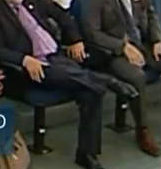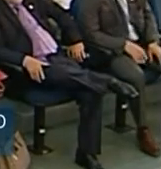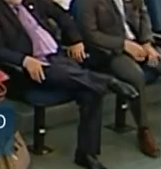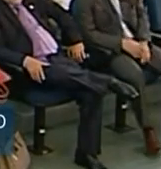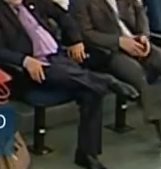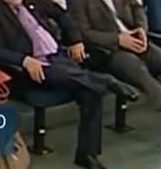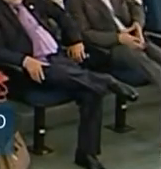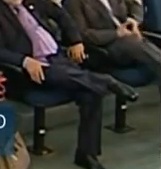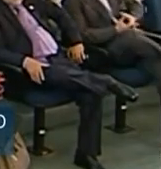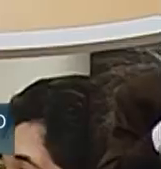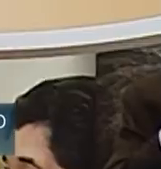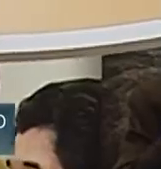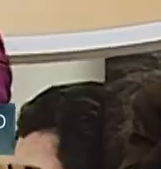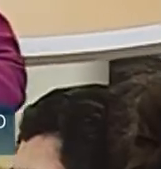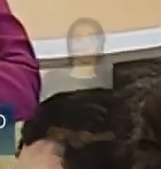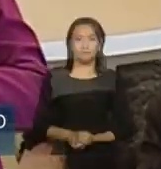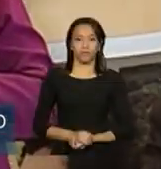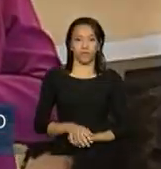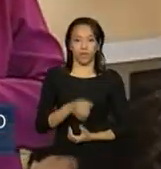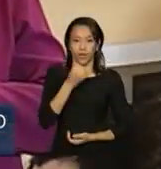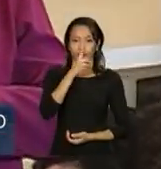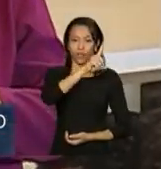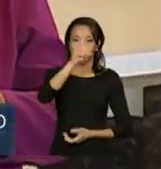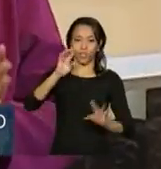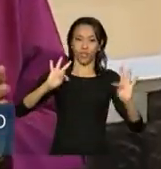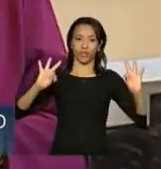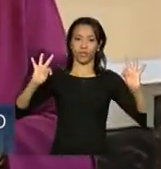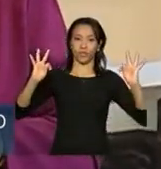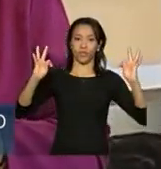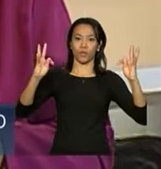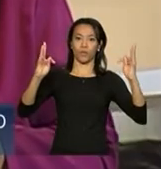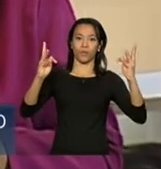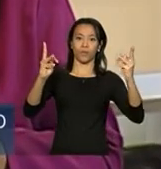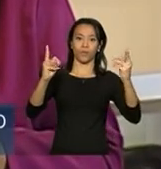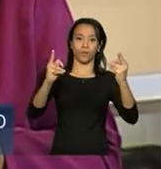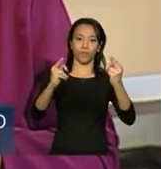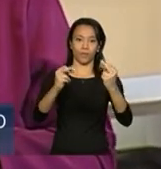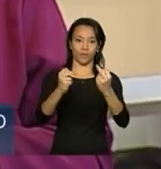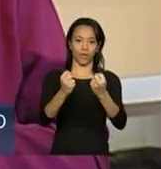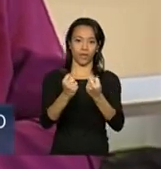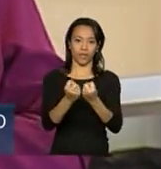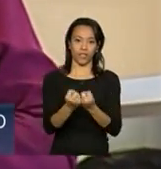Bom dia a todos. Eu vou falar em espanhol.